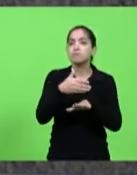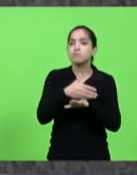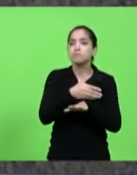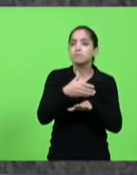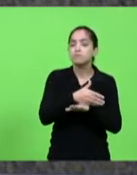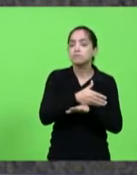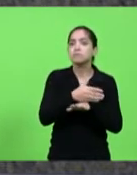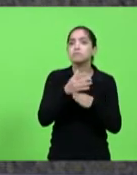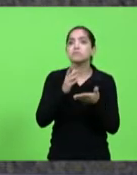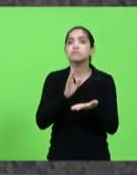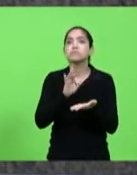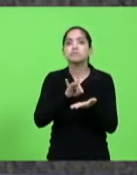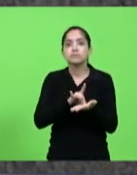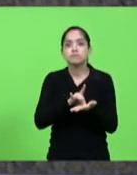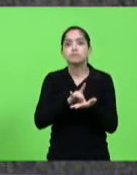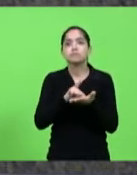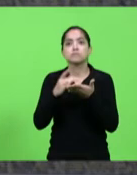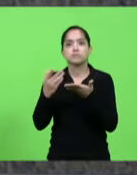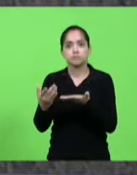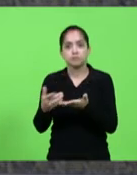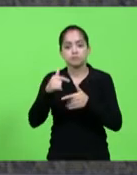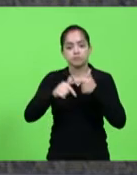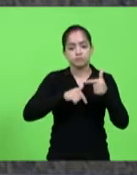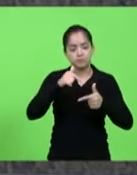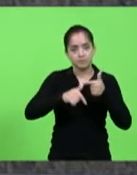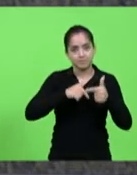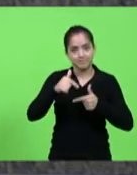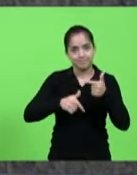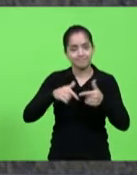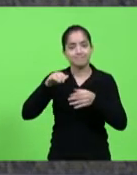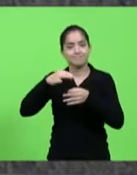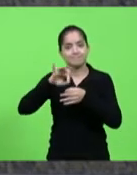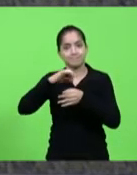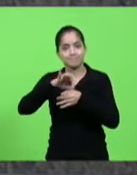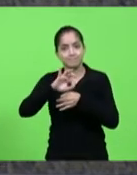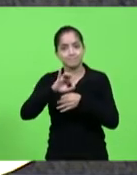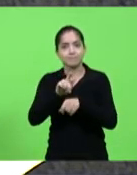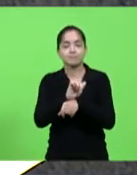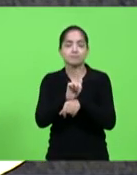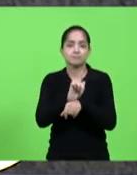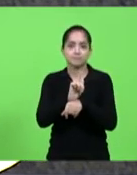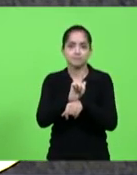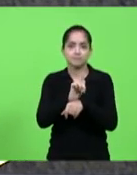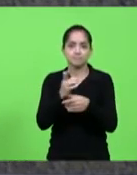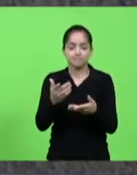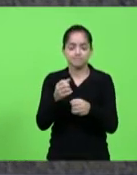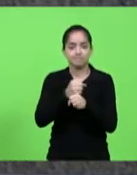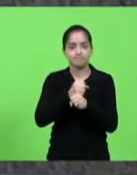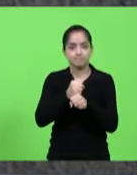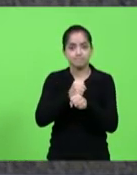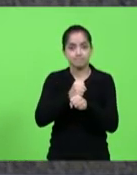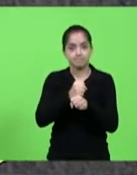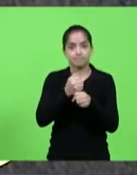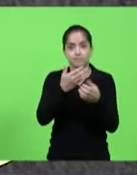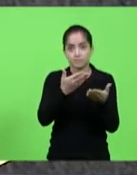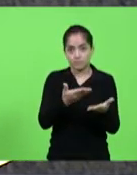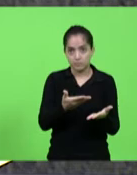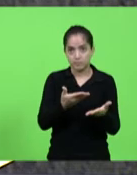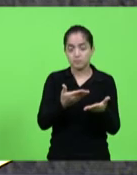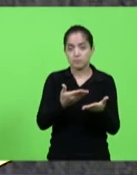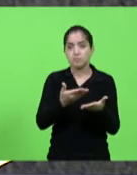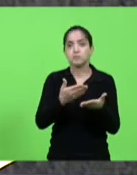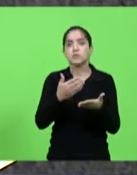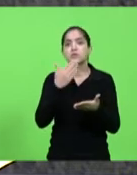efetiva de seus usuários, trabalhadores, entidades e gestores. Nesses dez anos, realizamos muitos